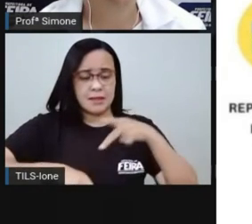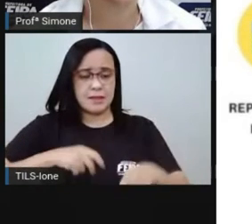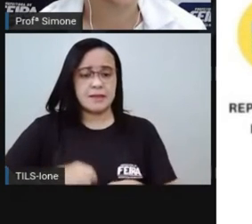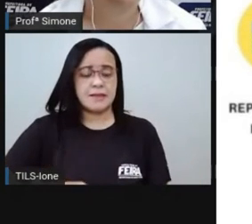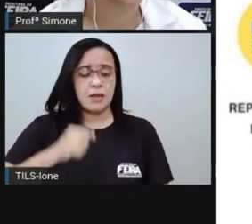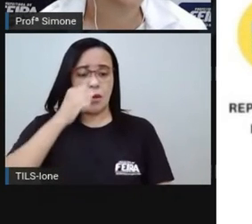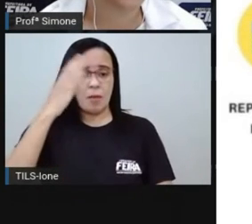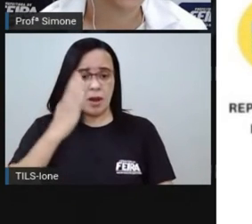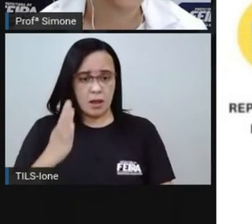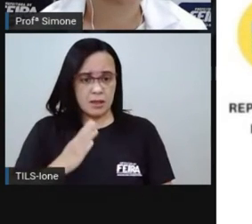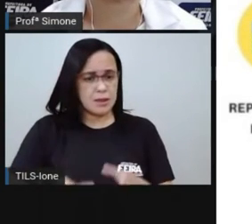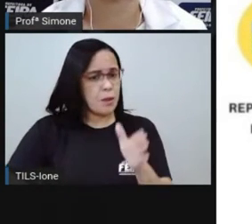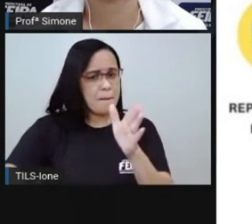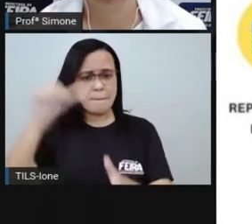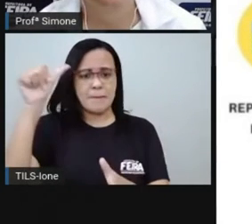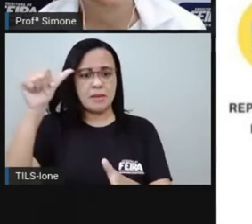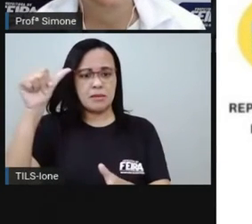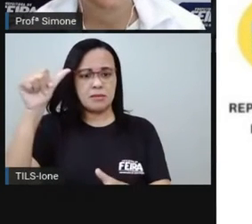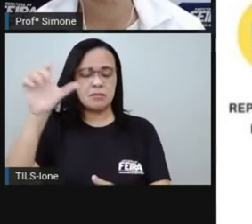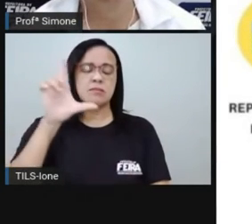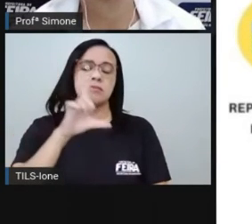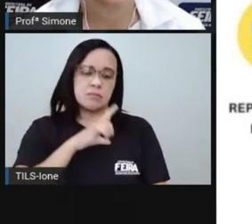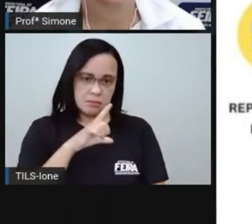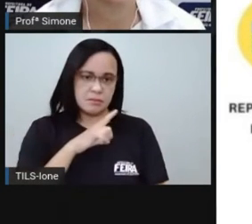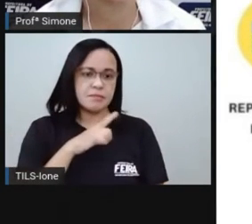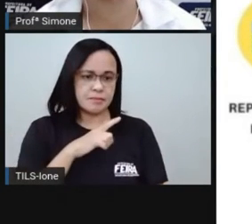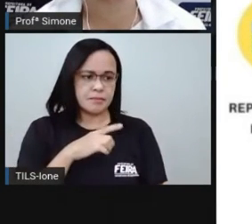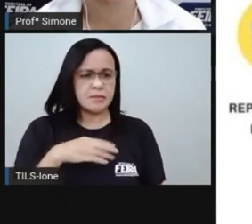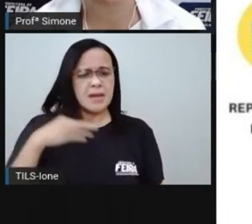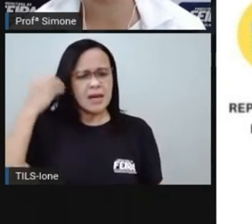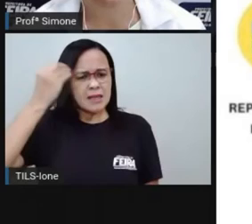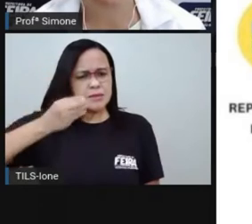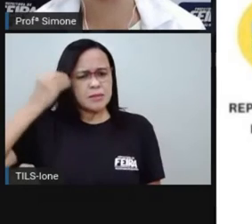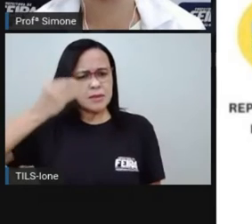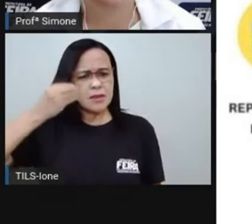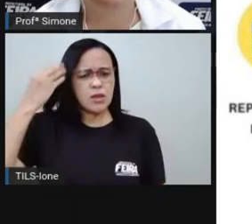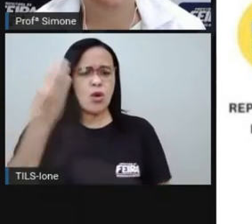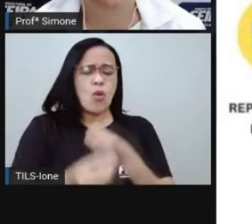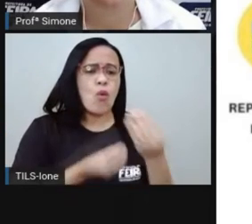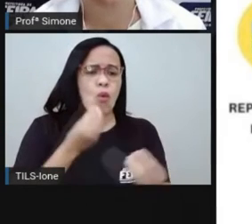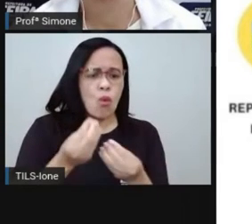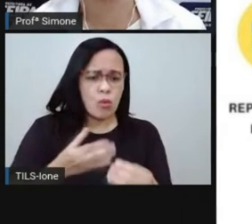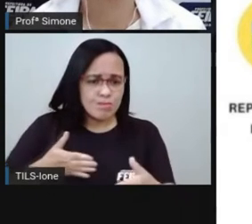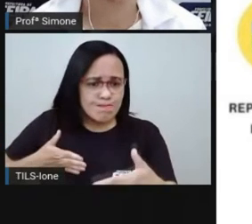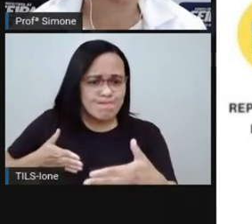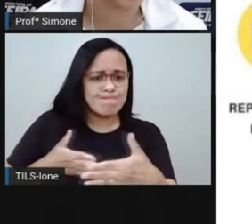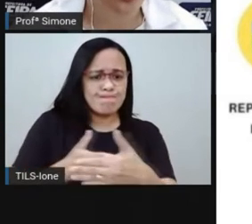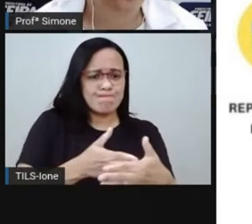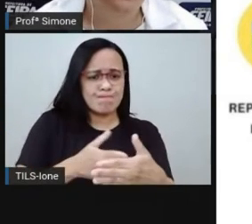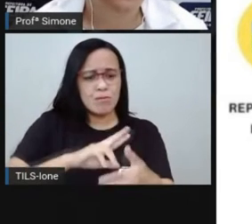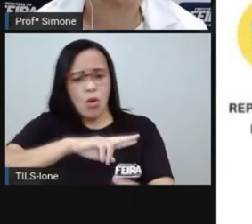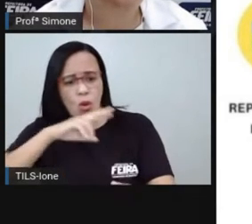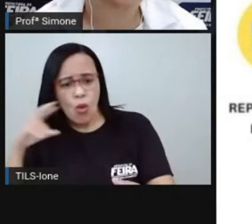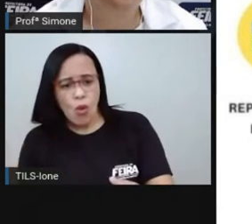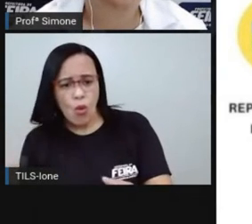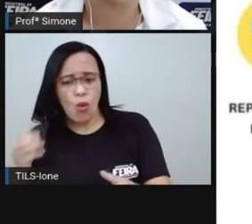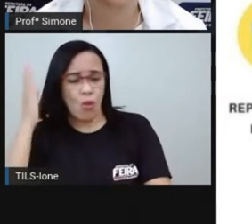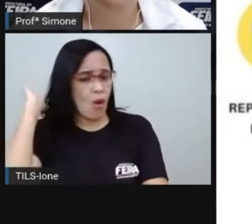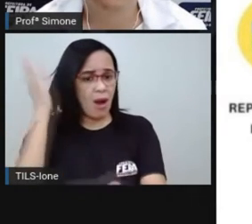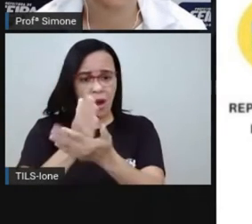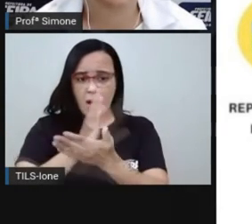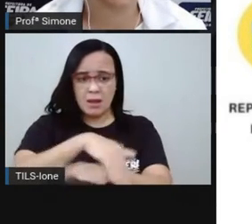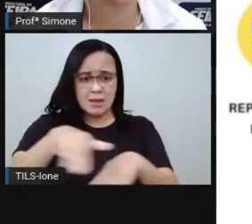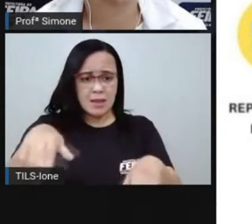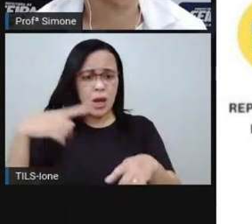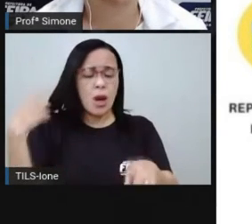na nossa história republicana. essa experiência foi interrompida por um outro golpe. A